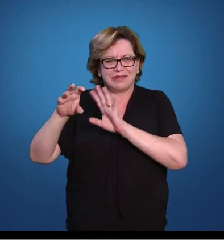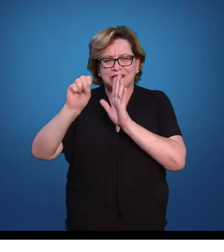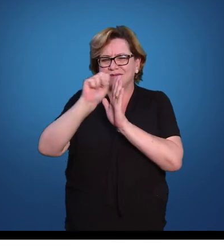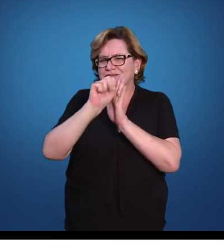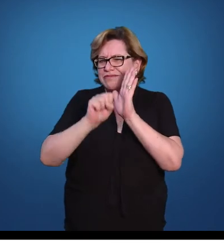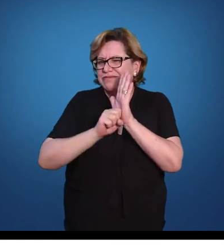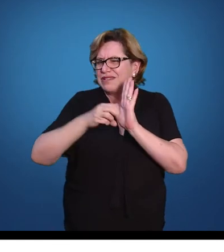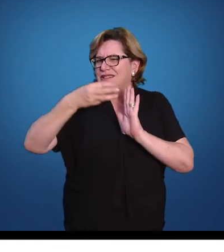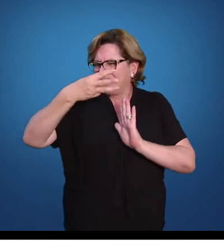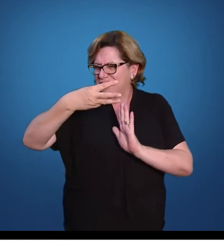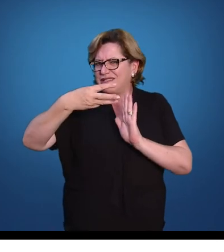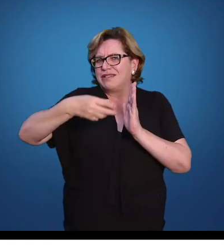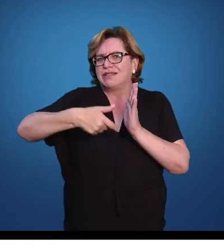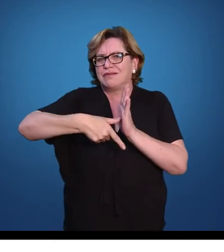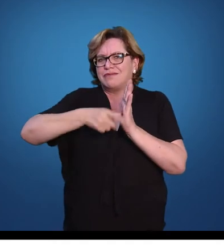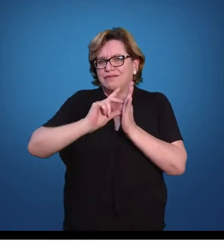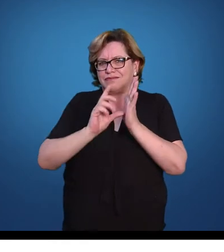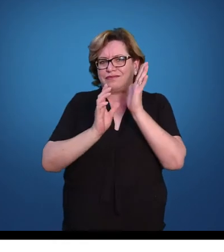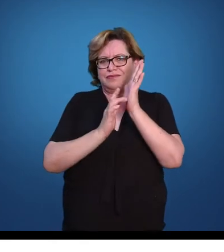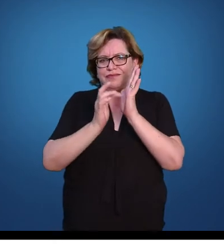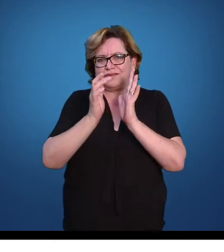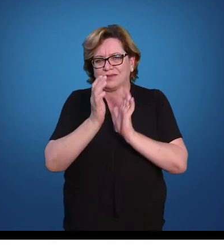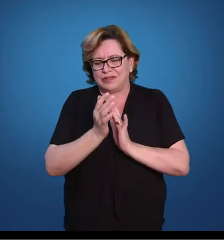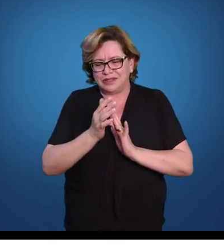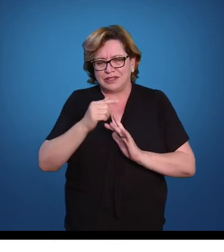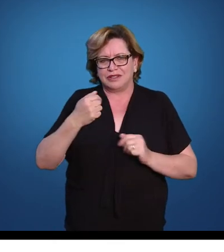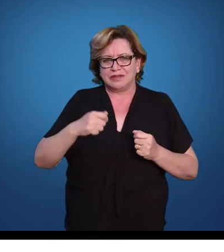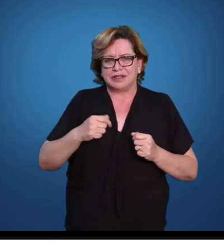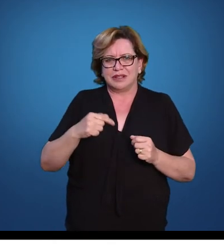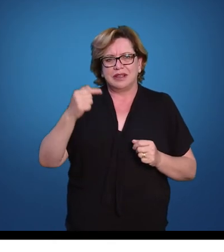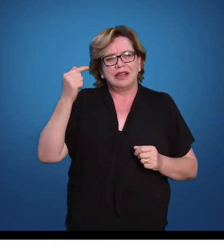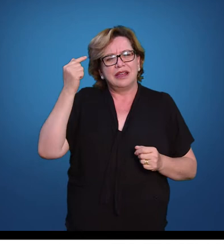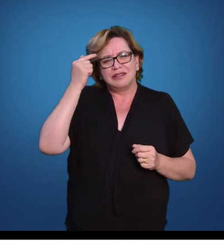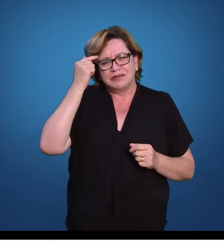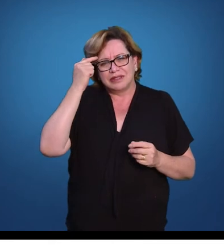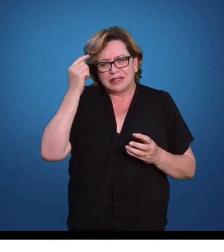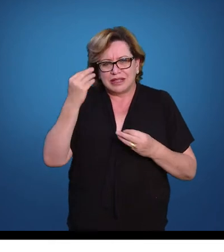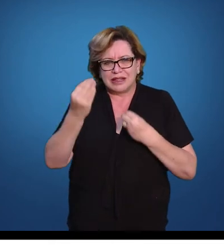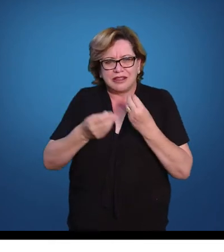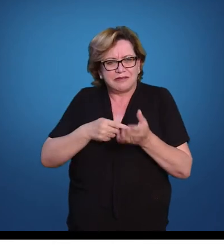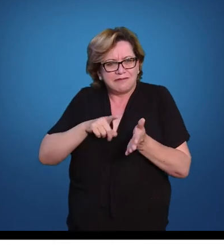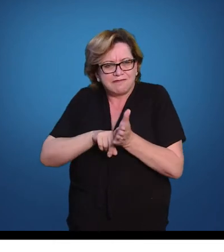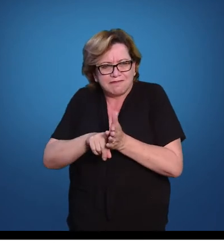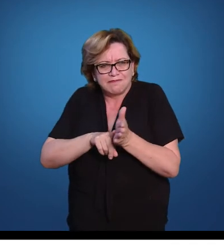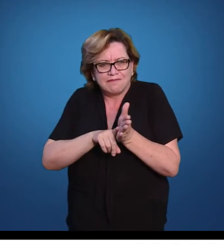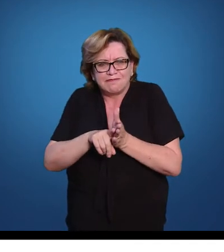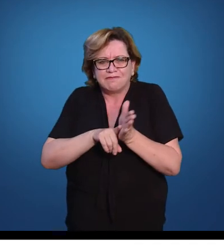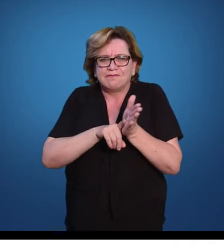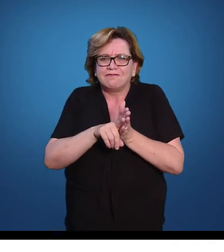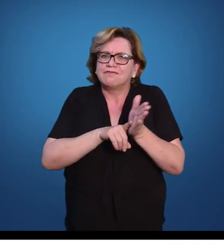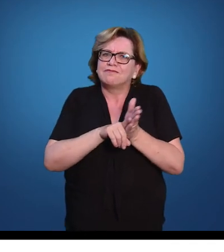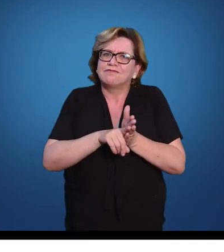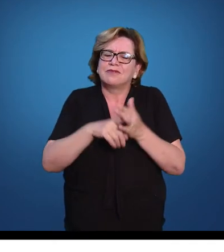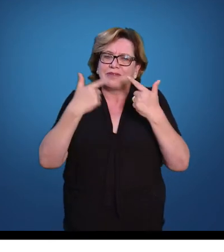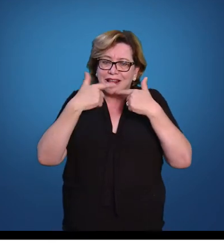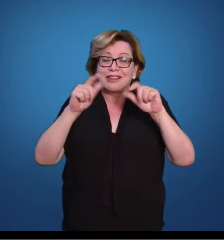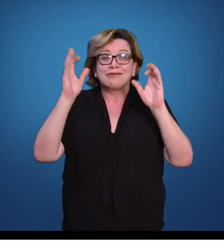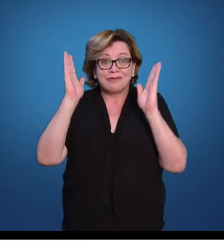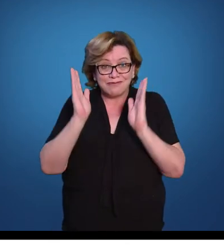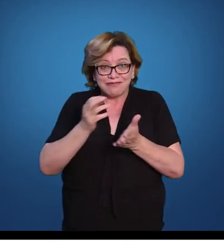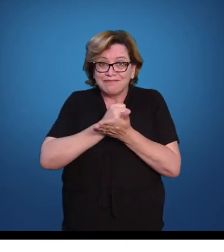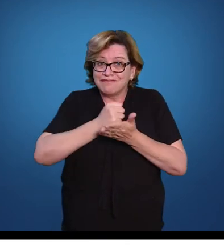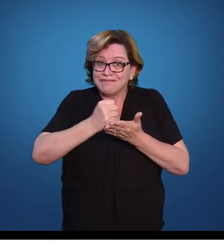antes de Cristo e aí nós estamos ali por volta do século I. Então, ele se dedicava sobre uma língua morta e ele